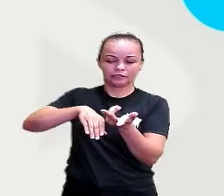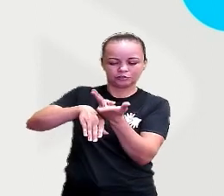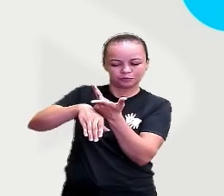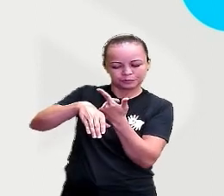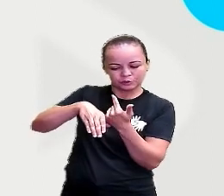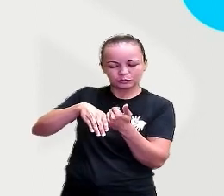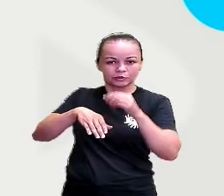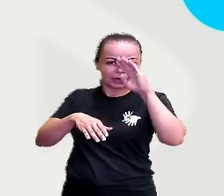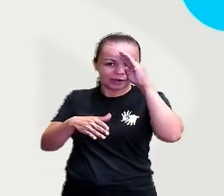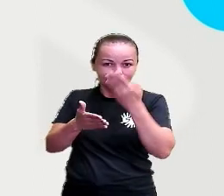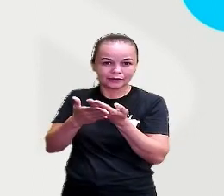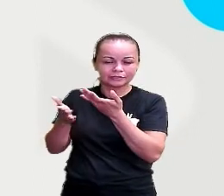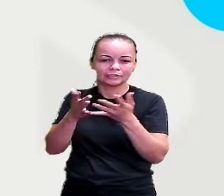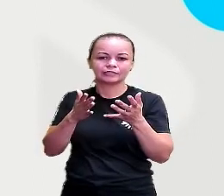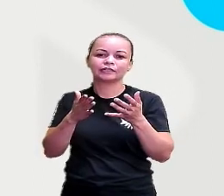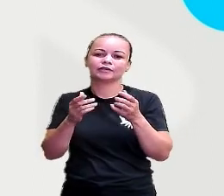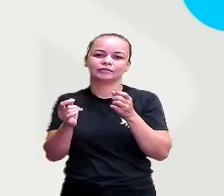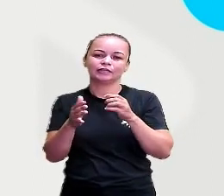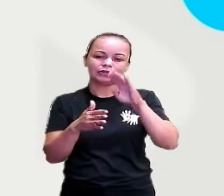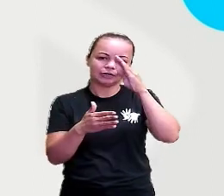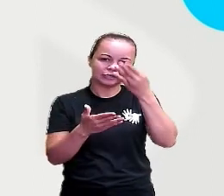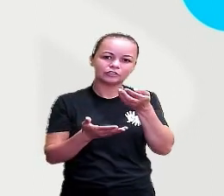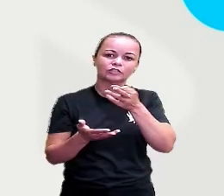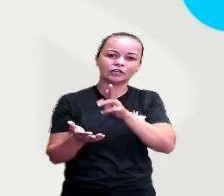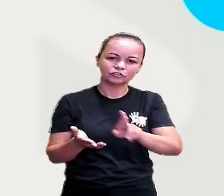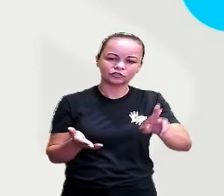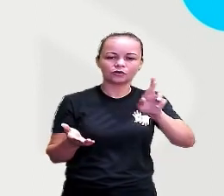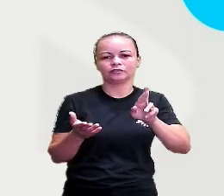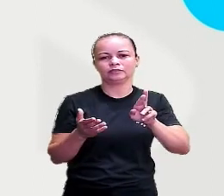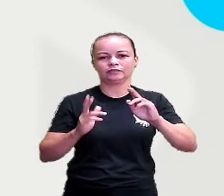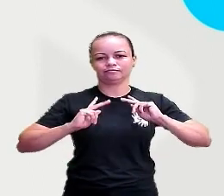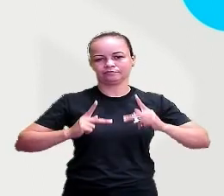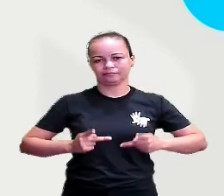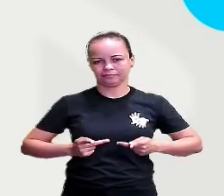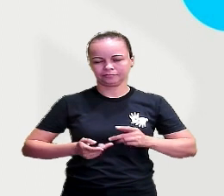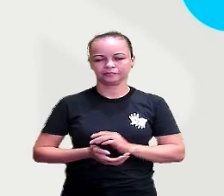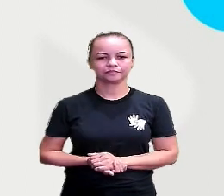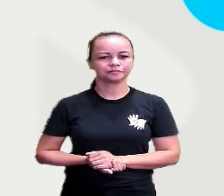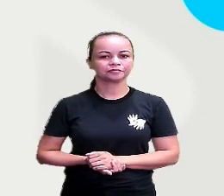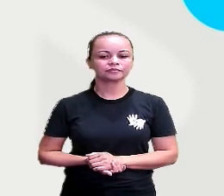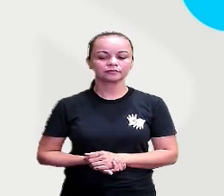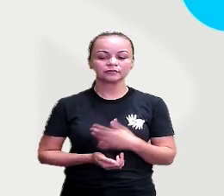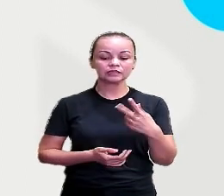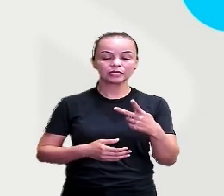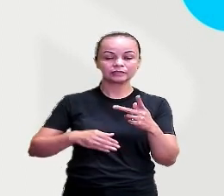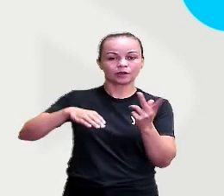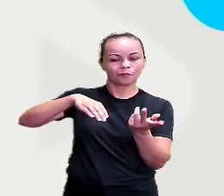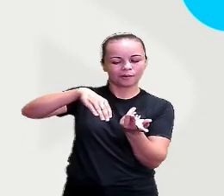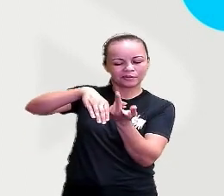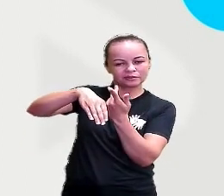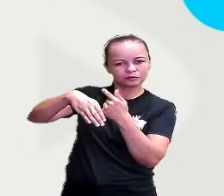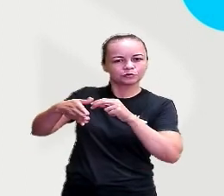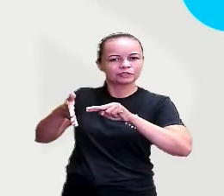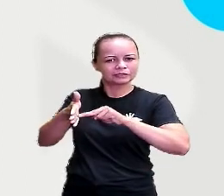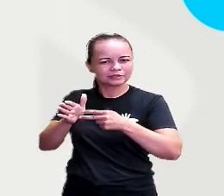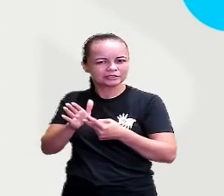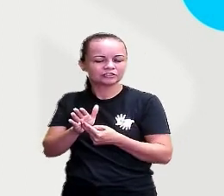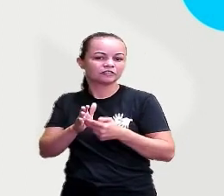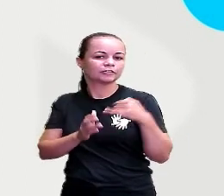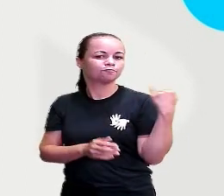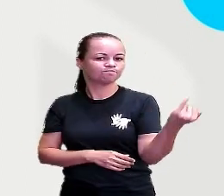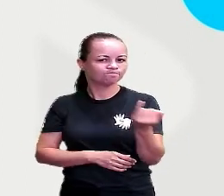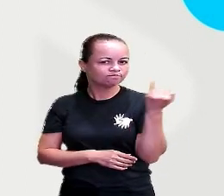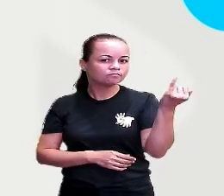os primeiros sinais de crenças religiosas do ser humano. Então, assim, a pintura rupestre tem um significado muito importante